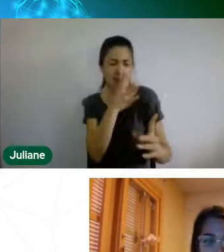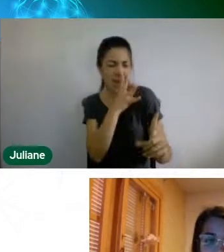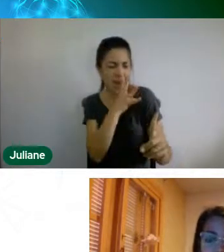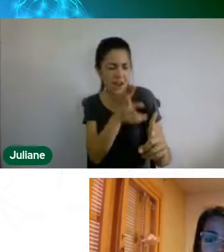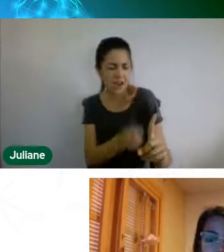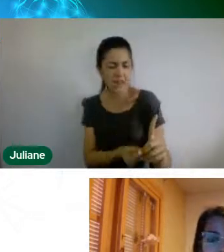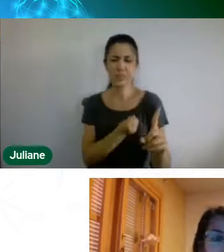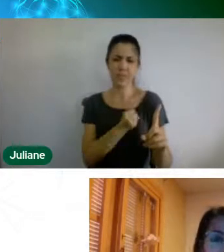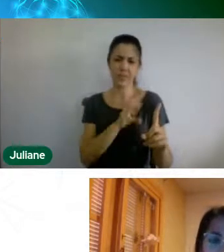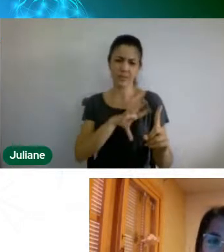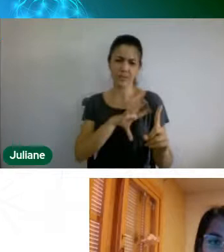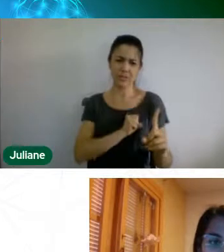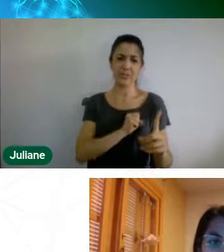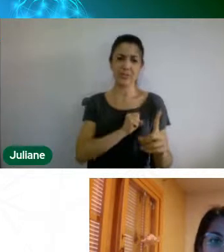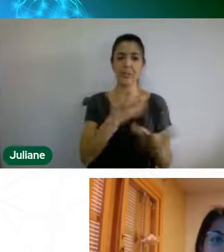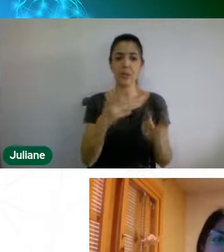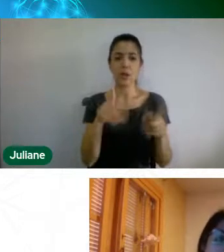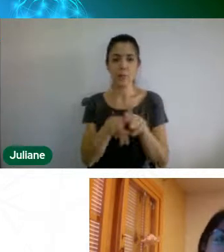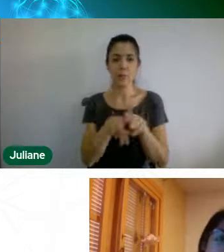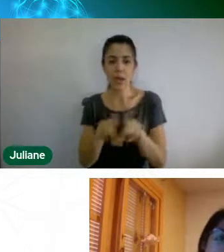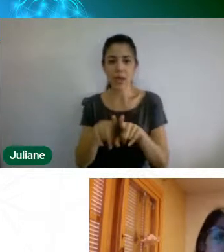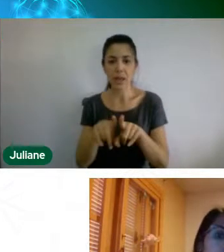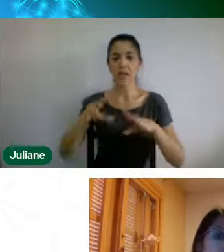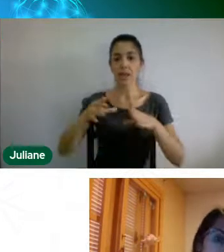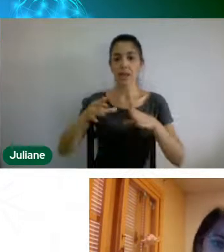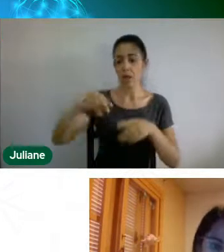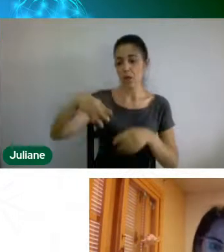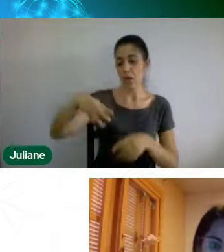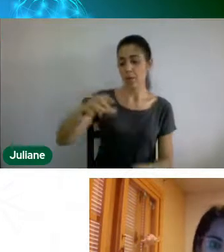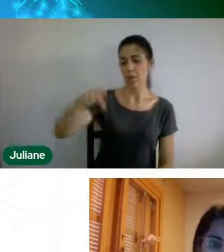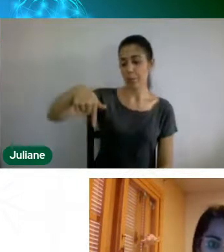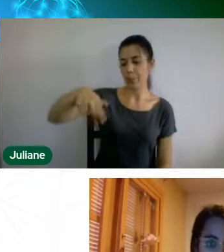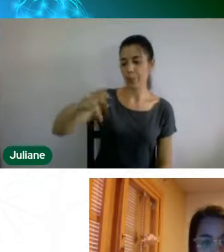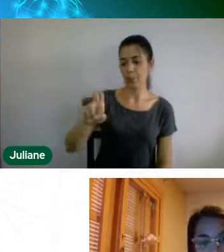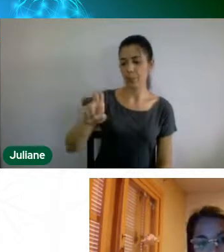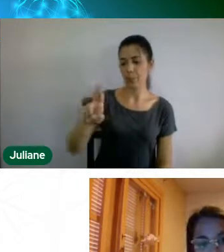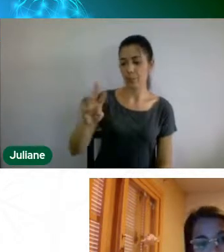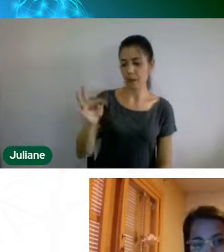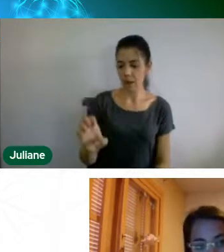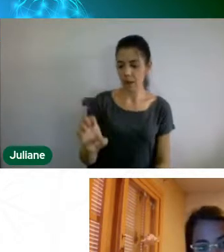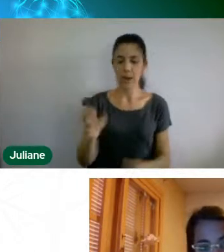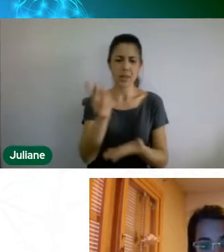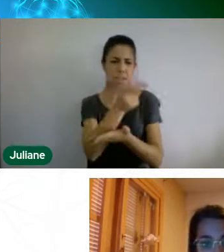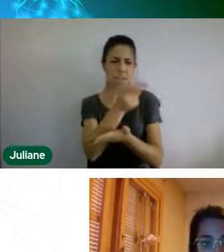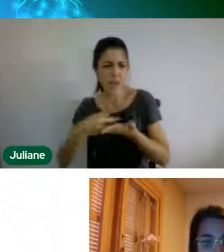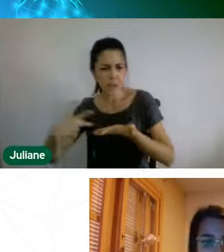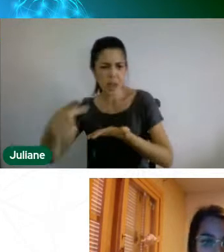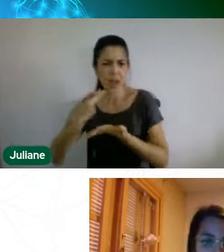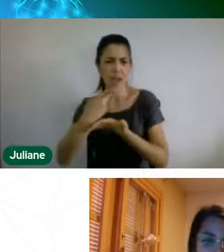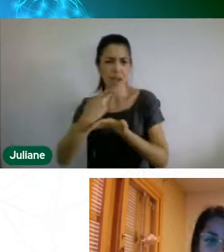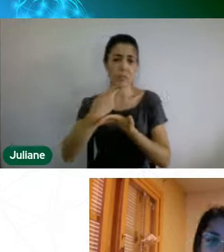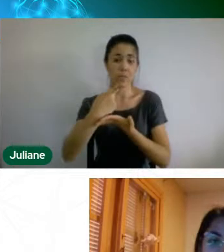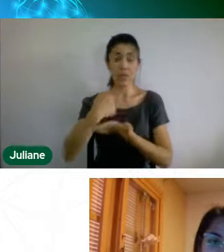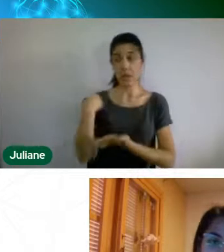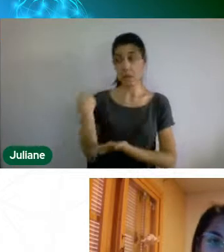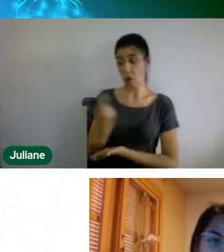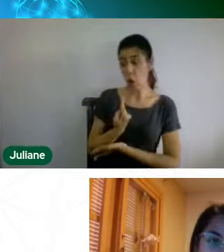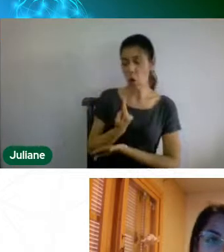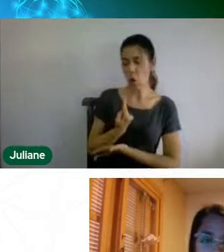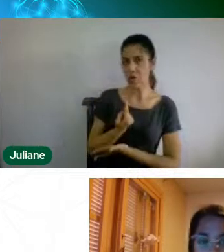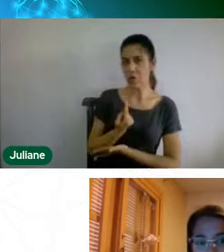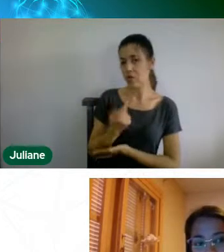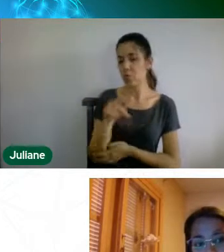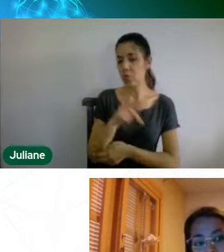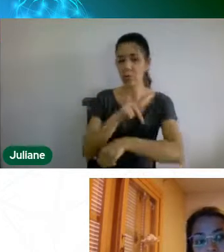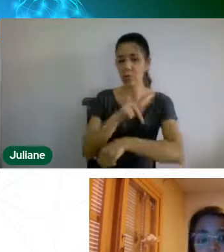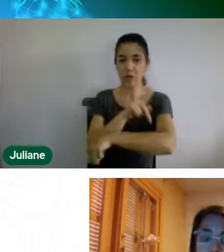e a gente, como futuro pedagogo, a gente imagina como seria a aceitação da criança, a gente vê ela contando, imaginando, se desenvolvendo, então